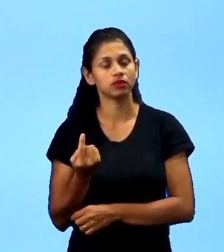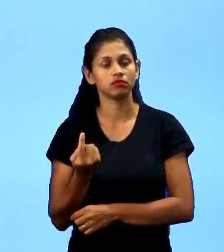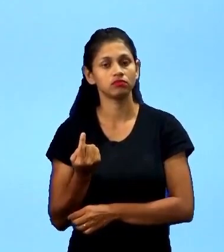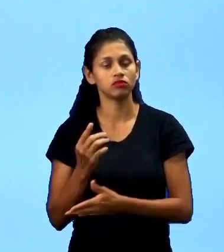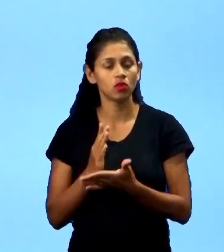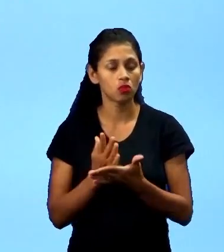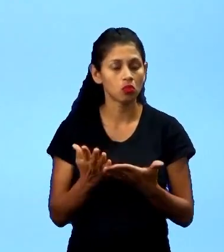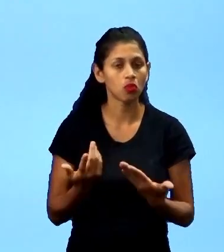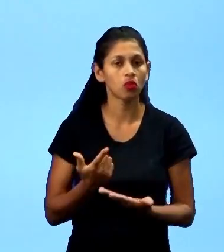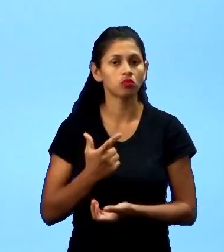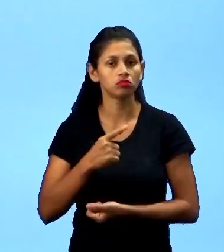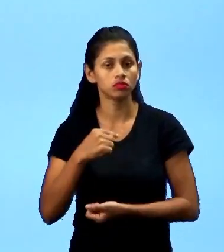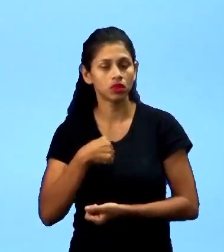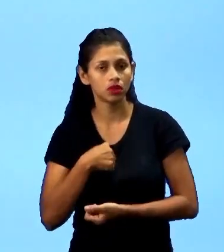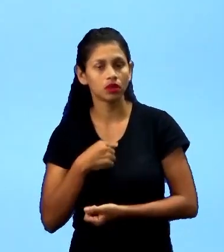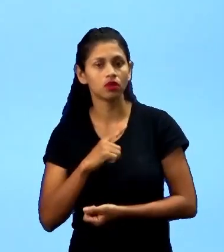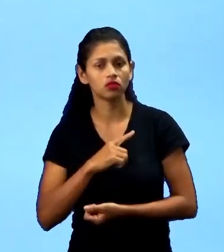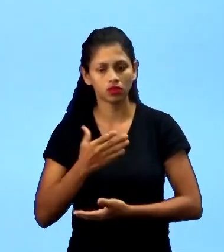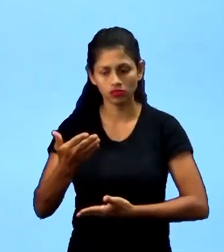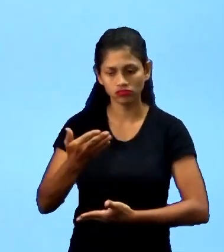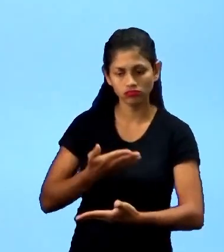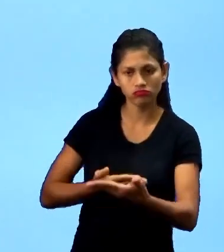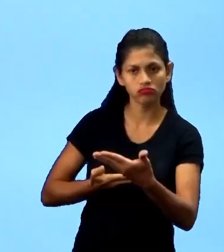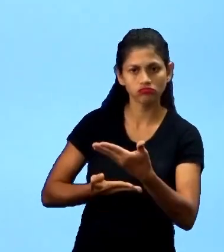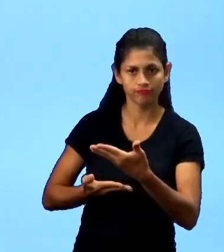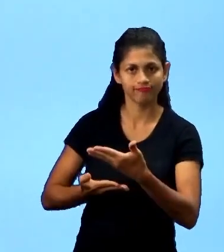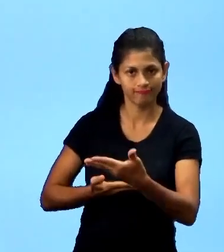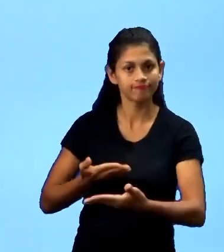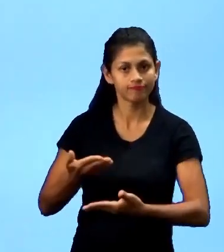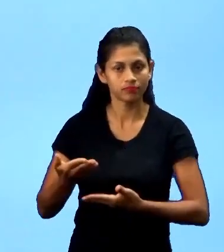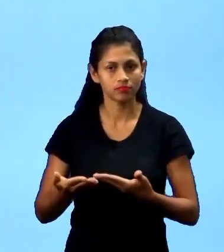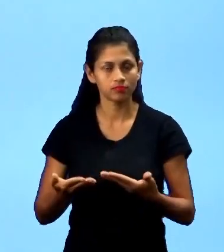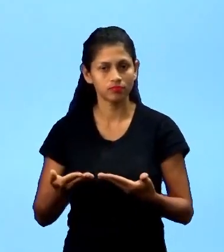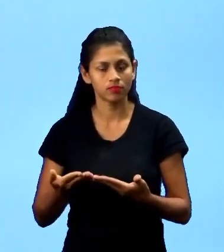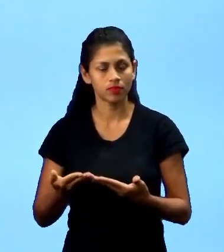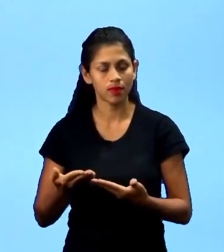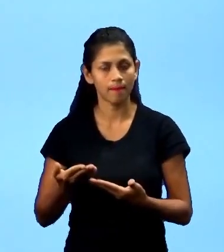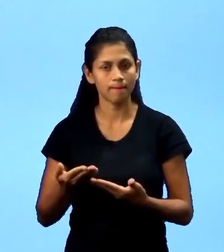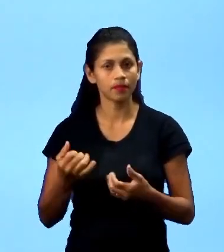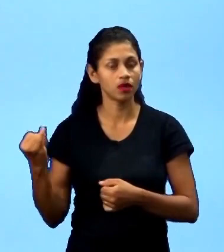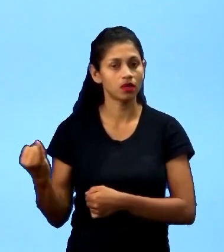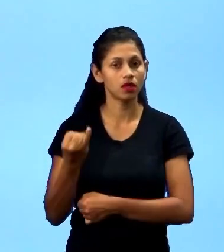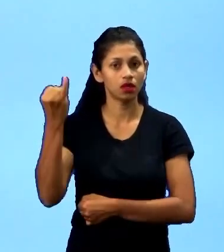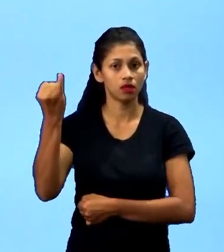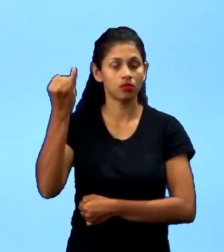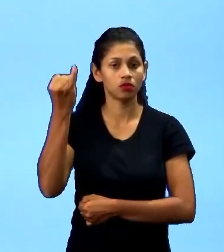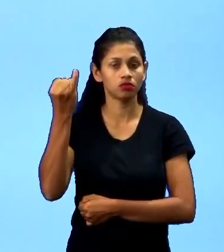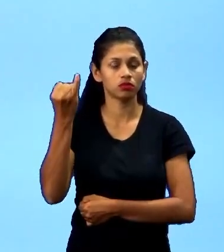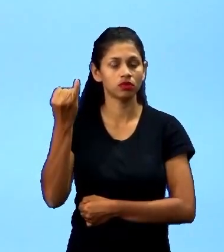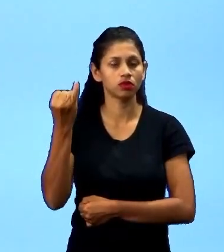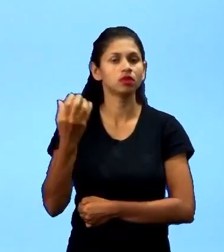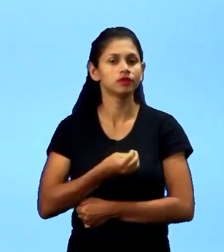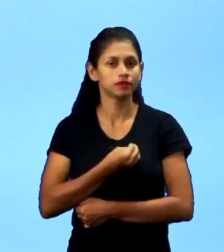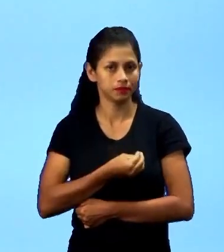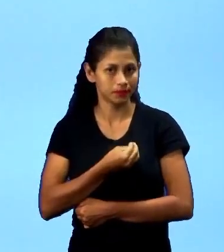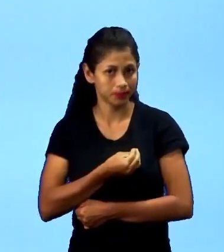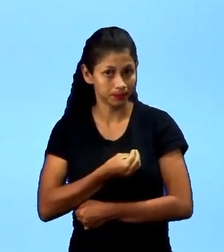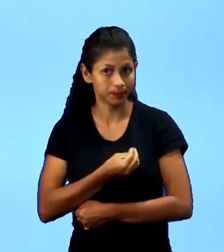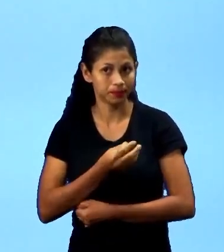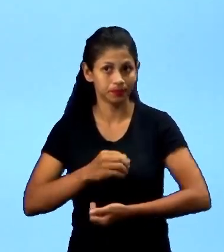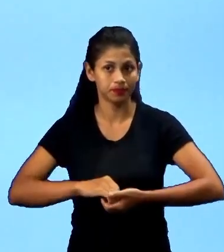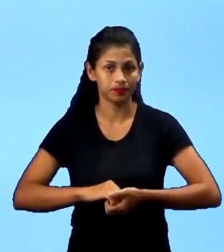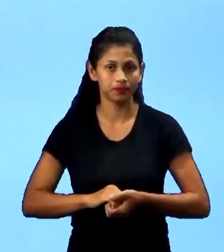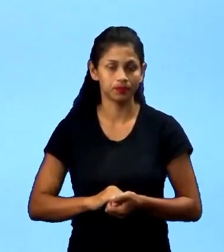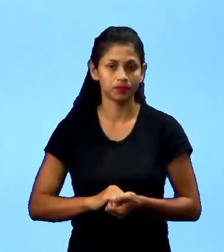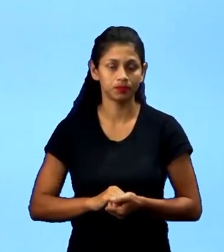vou ter esse aspecto da socialização, da troca, sempre é importante a gente permitir a vivência de todos. Tranquilo até aí? A gente